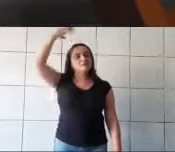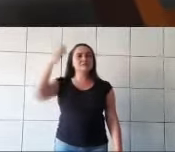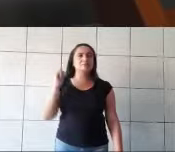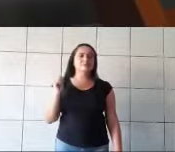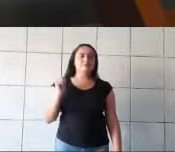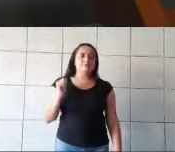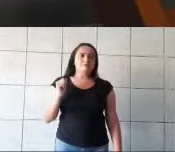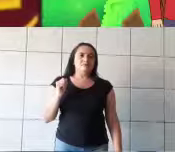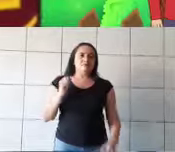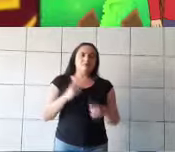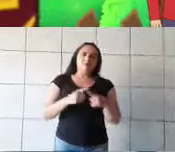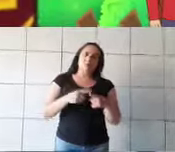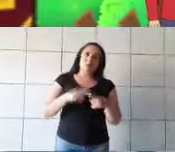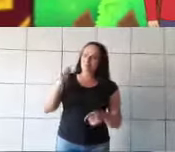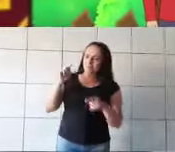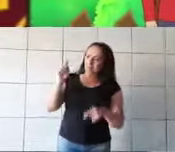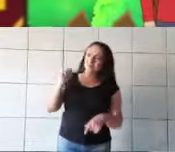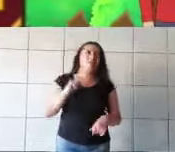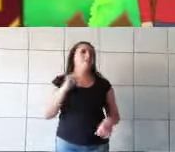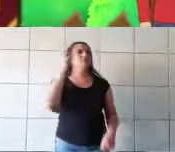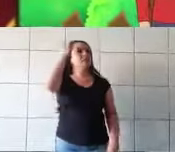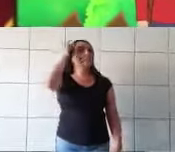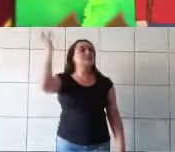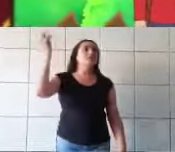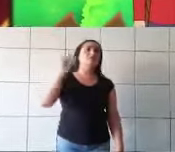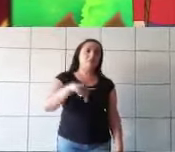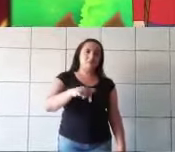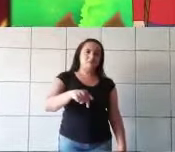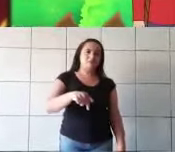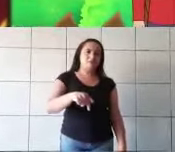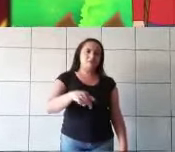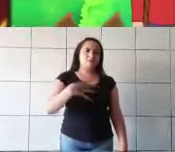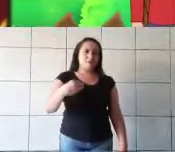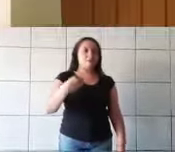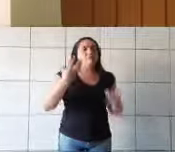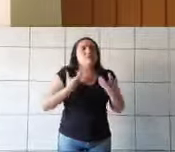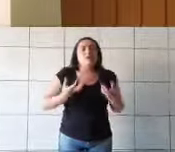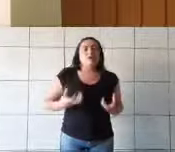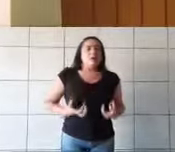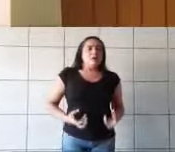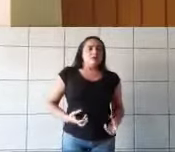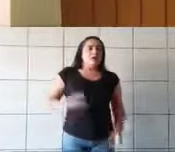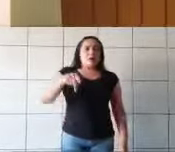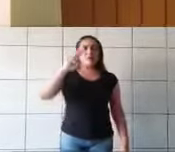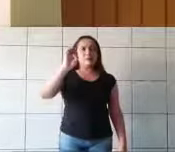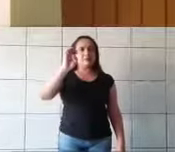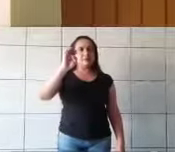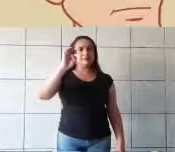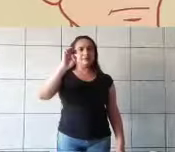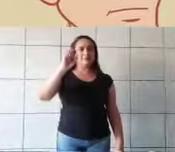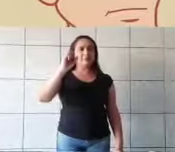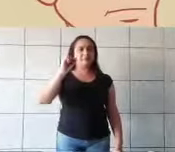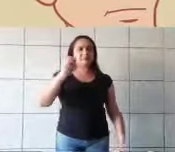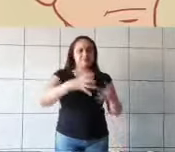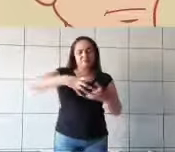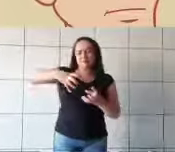desceu as escadas. A madrasta estava na porta com os soldados do príncipe. Por que você não vem amanhã? Hoje elas